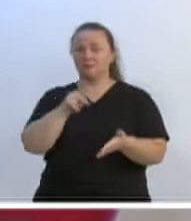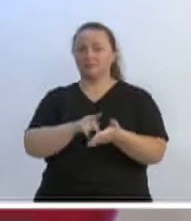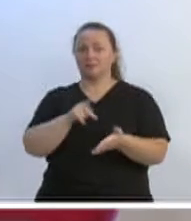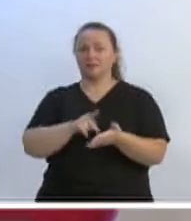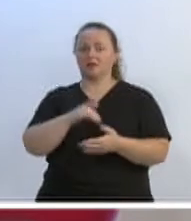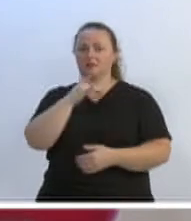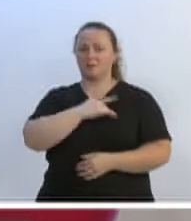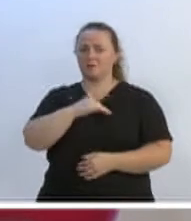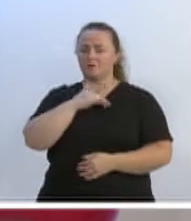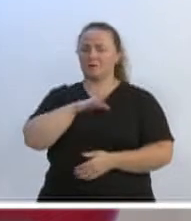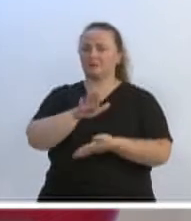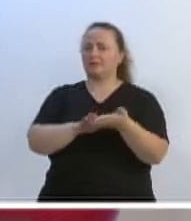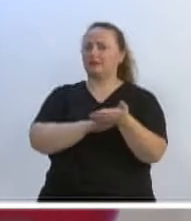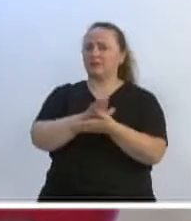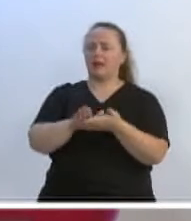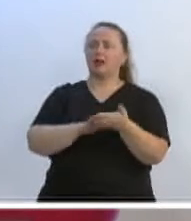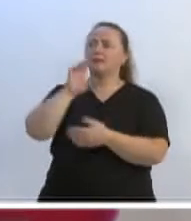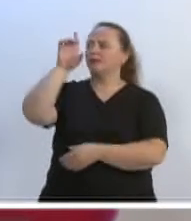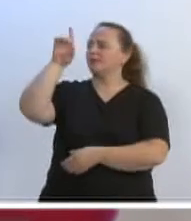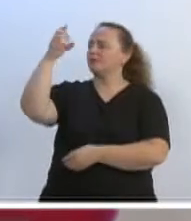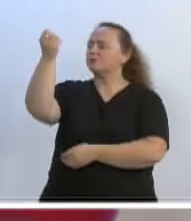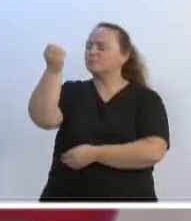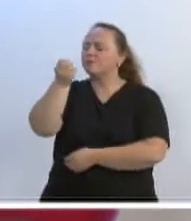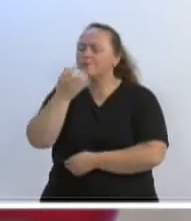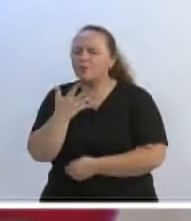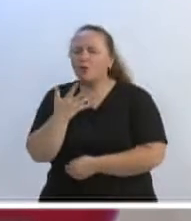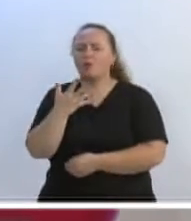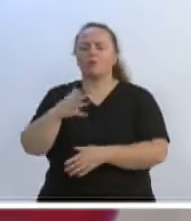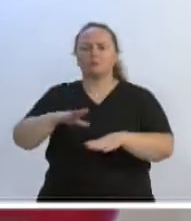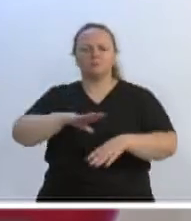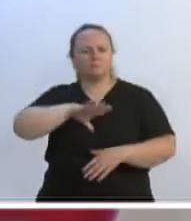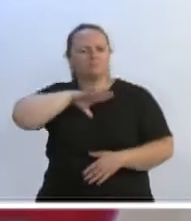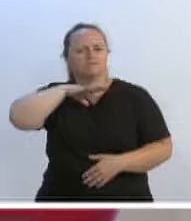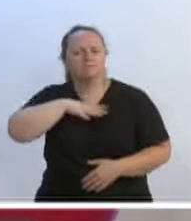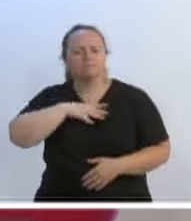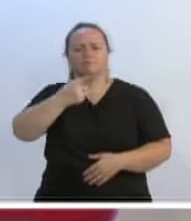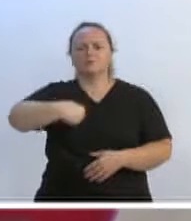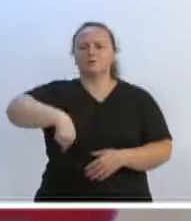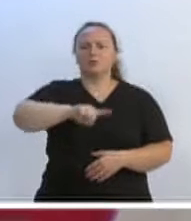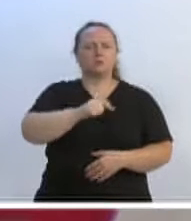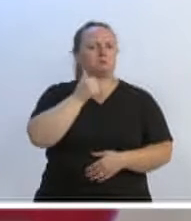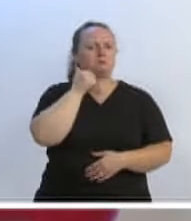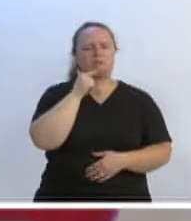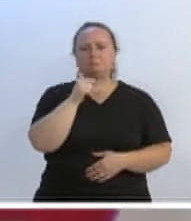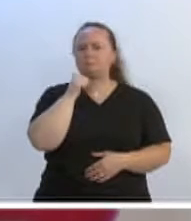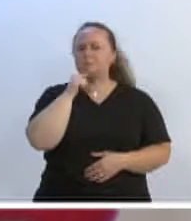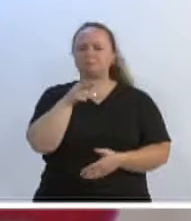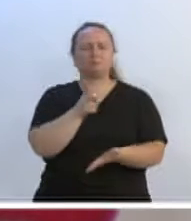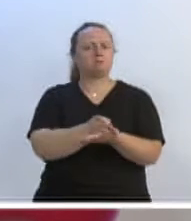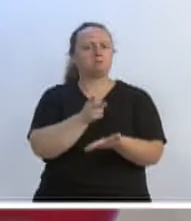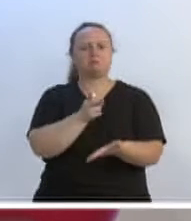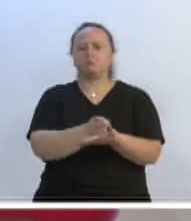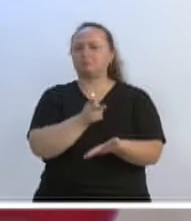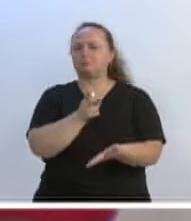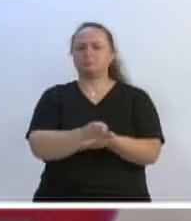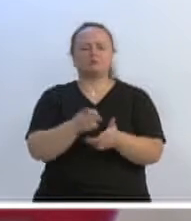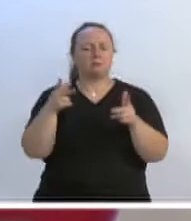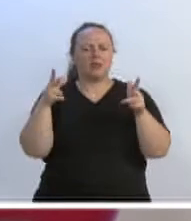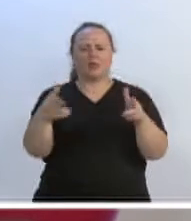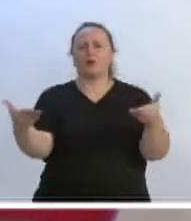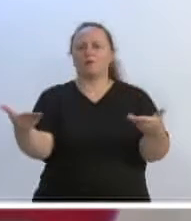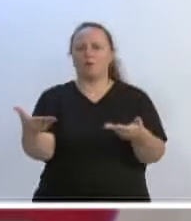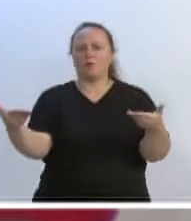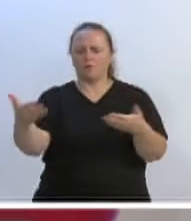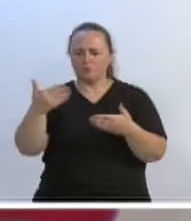bondade de Deus nos dá força, ânimo, nós não teríamos condições de fazer essa cidade o que é e o que vai